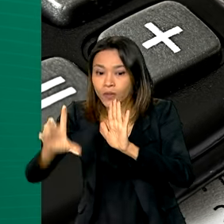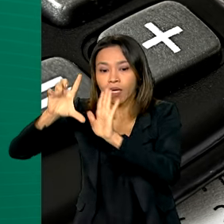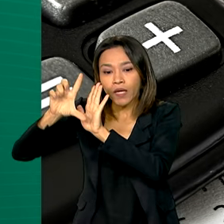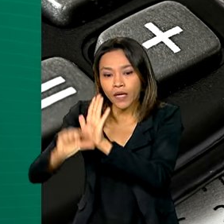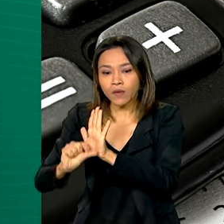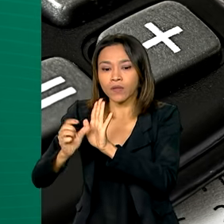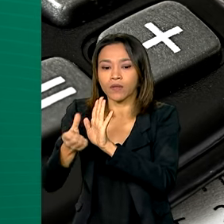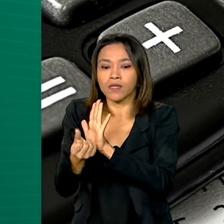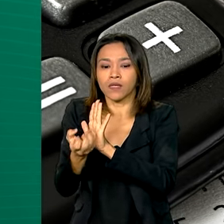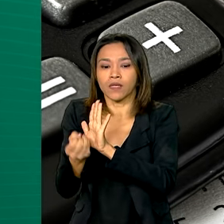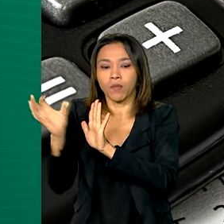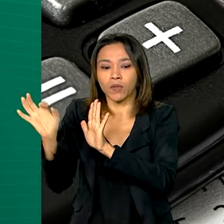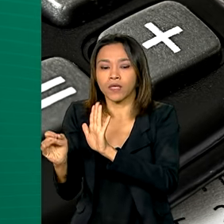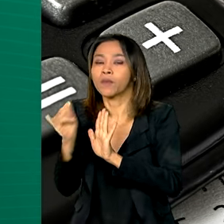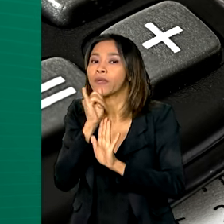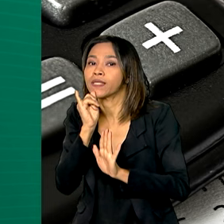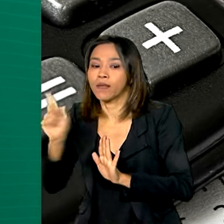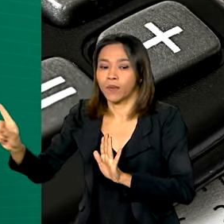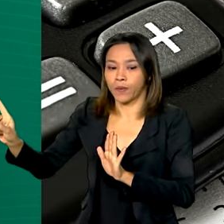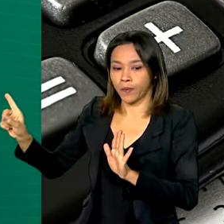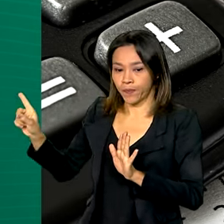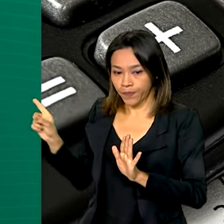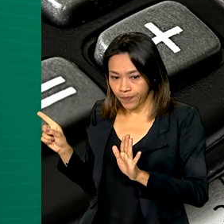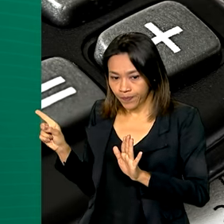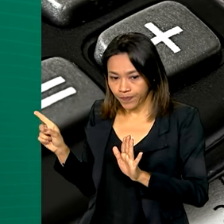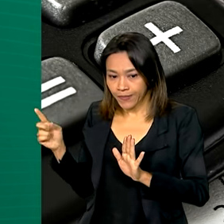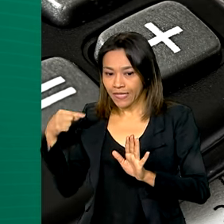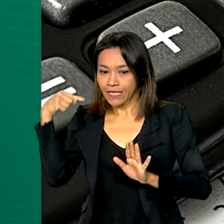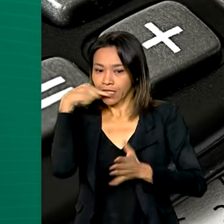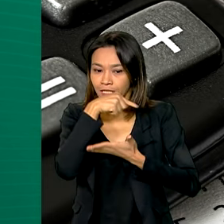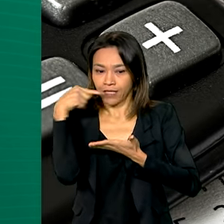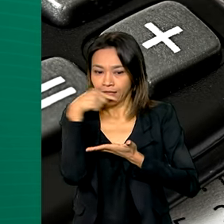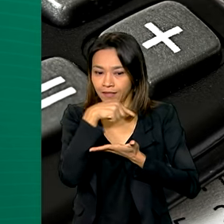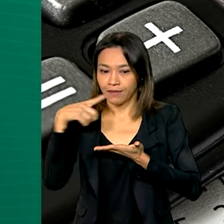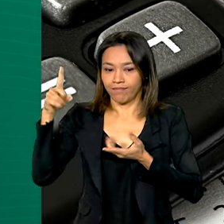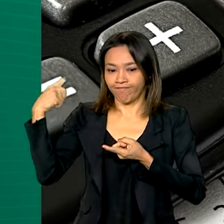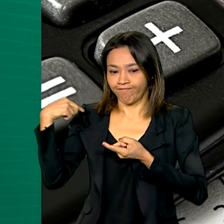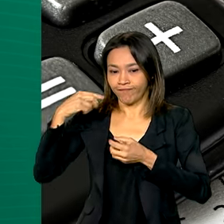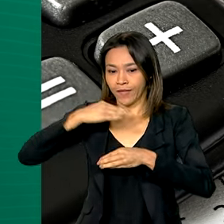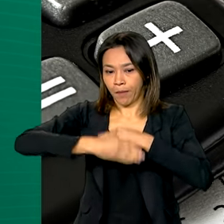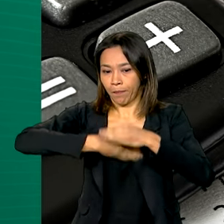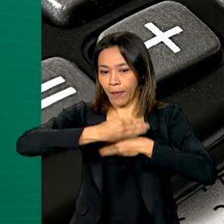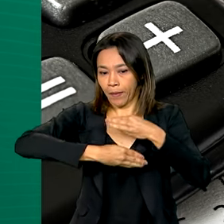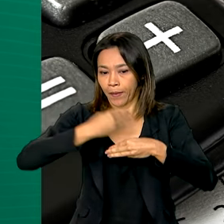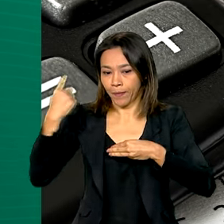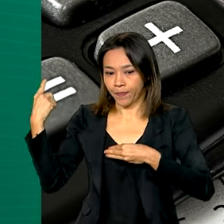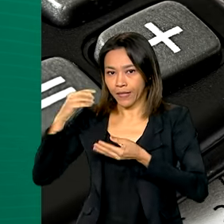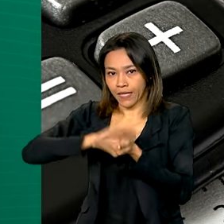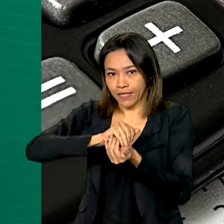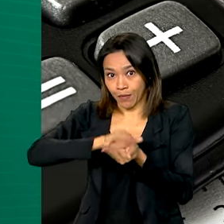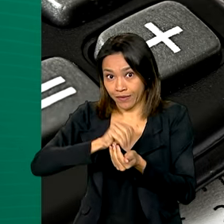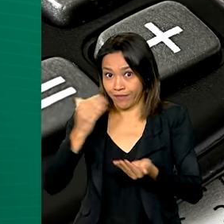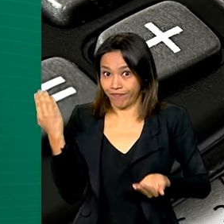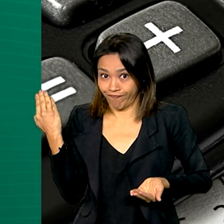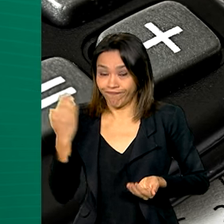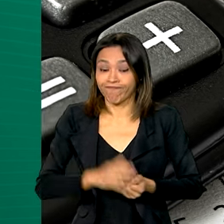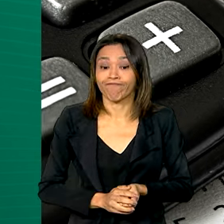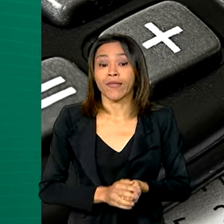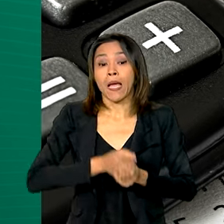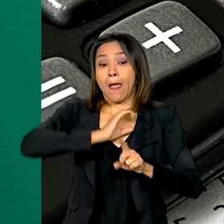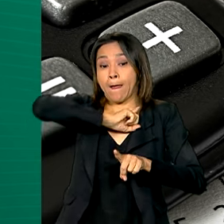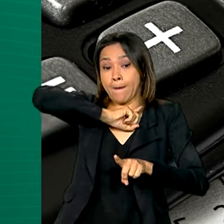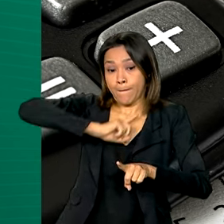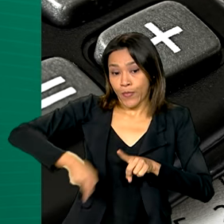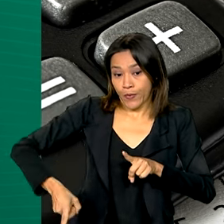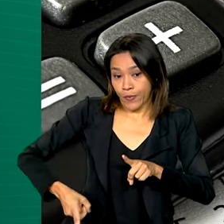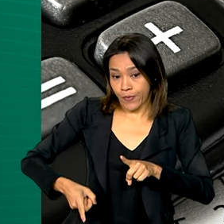% para itens de higiene pessoal, como pasta de dentes, papel higiênico e sabonetes. Para coibir o